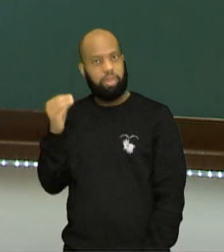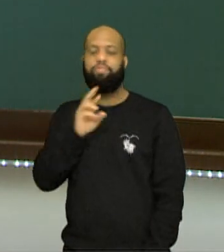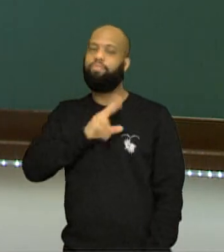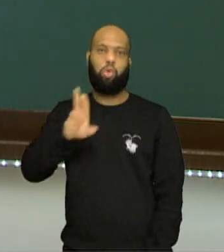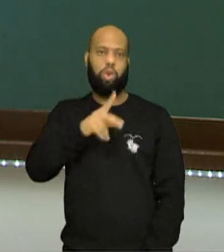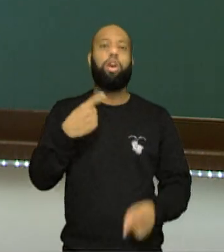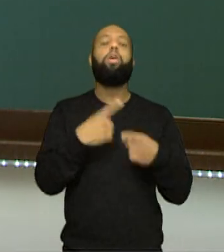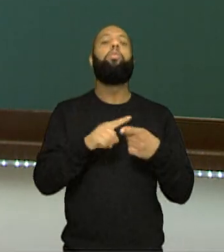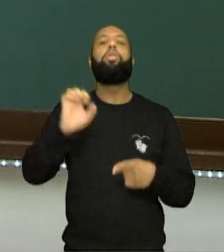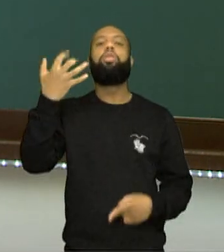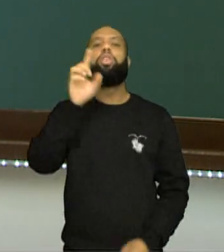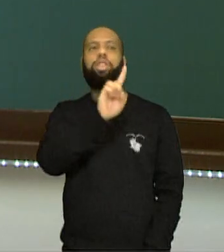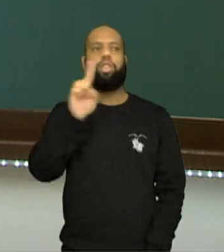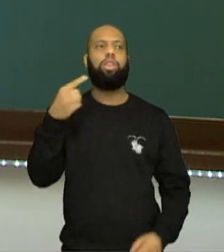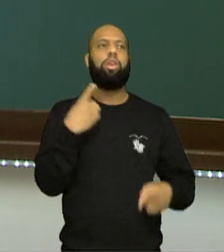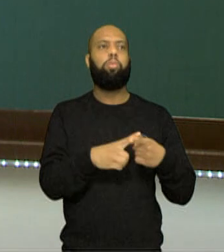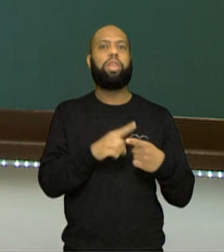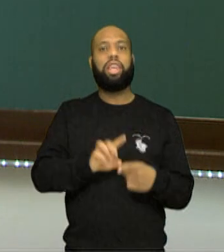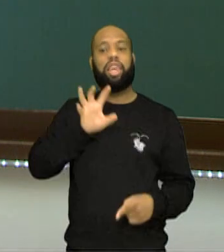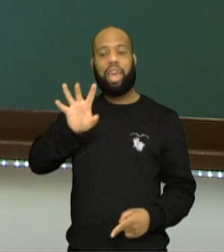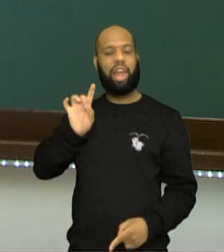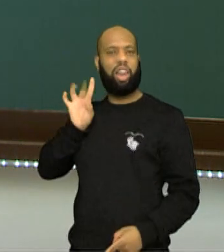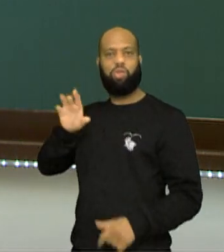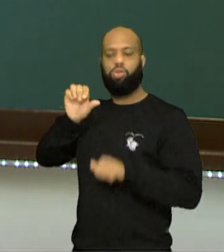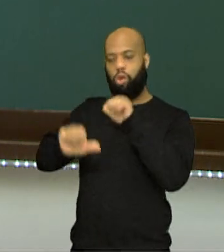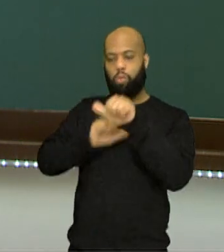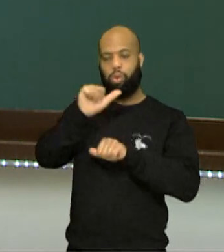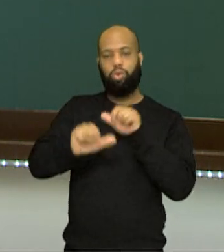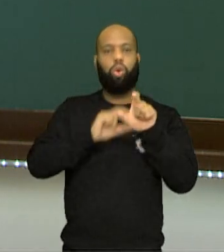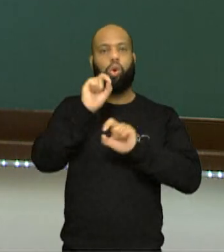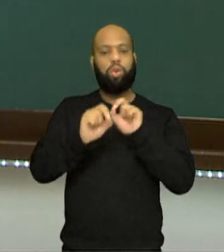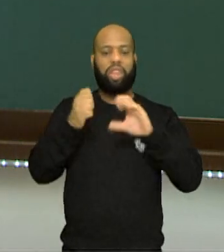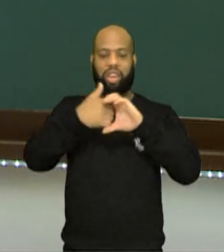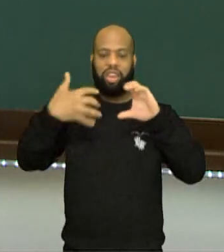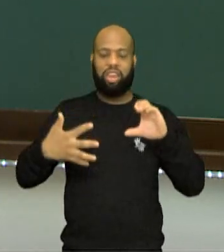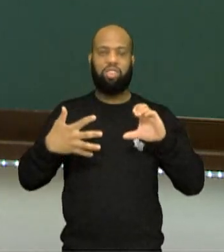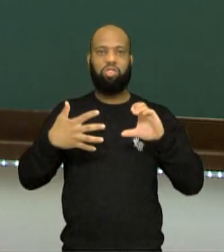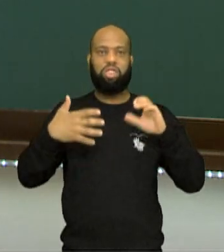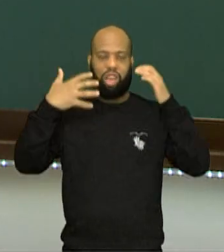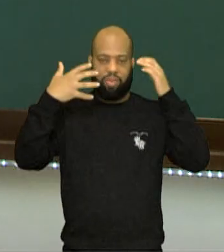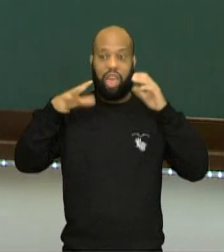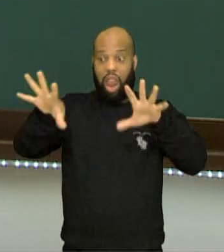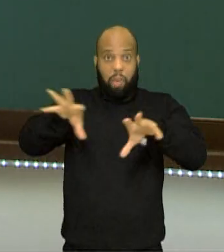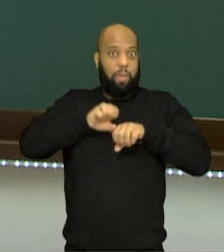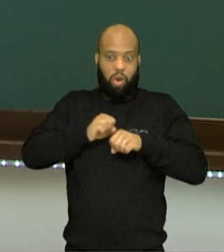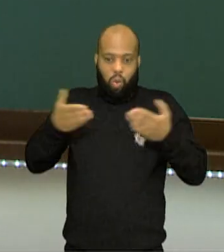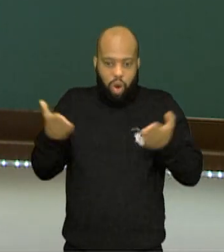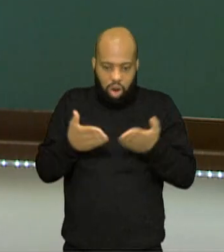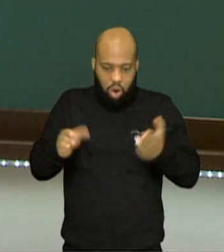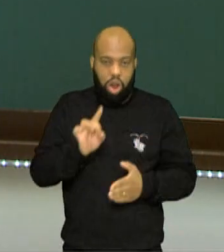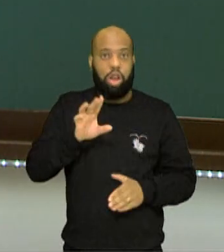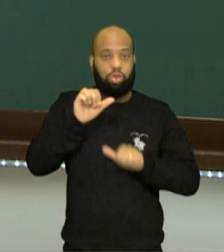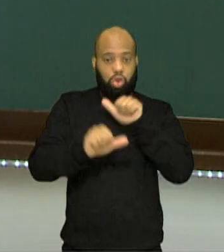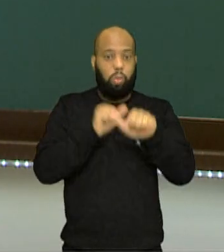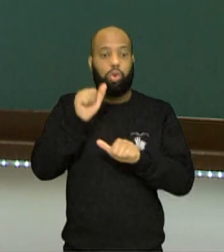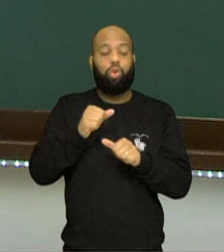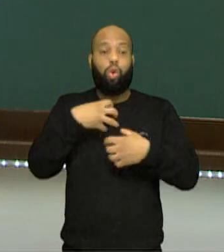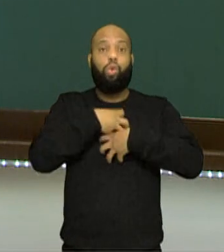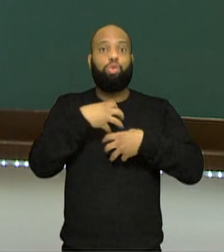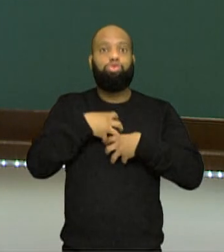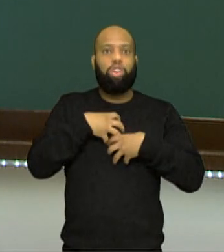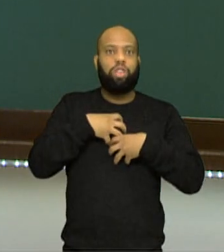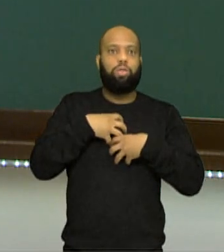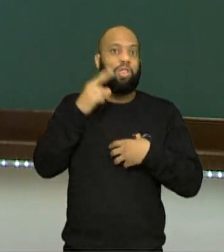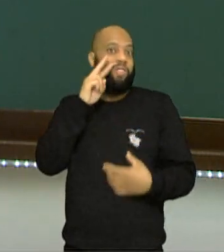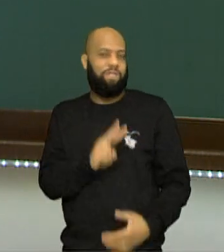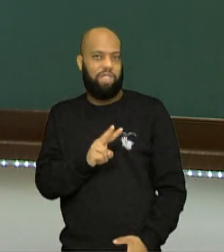que isso não acontece? Porque, assim, essa é uma característica que ela adquiriu que alterou apenas o seu visual, o